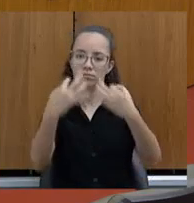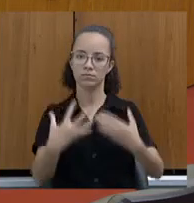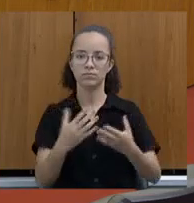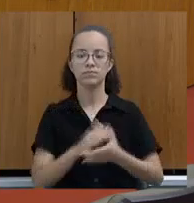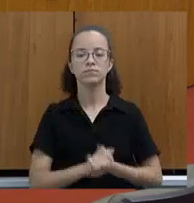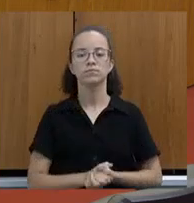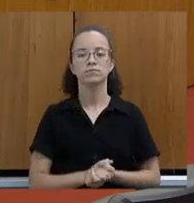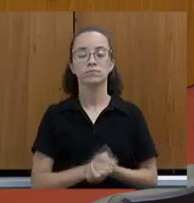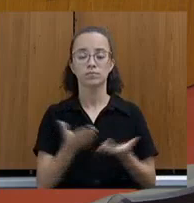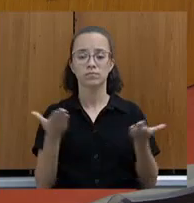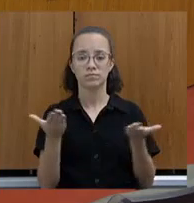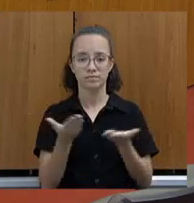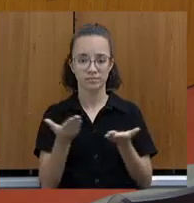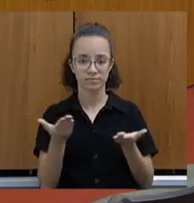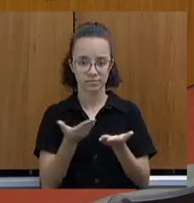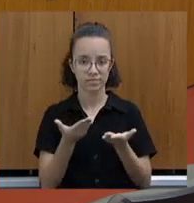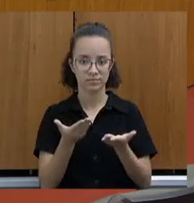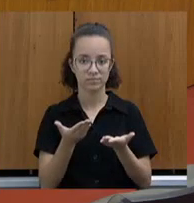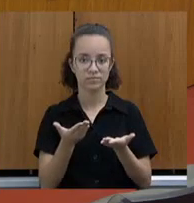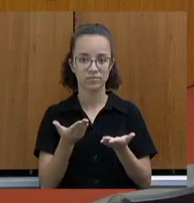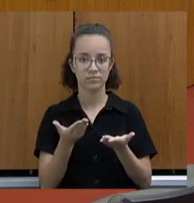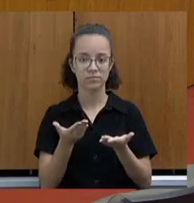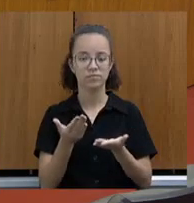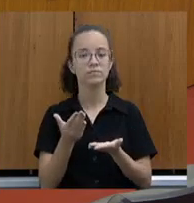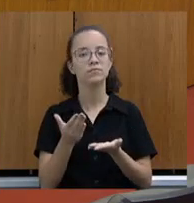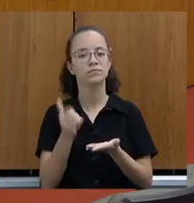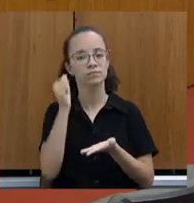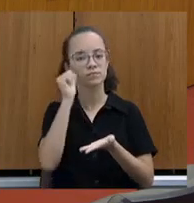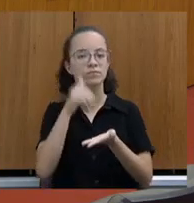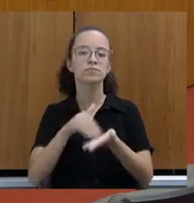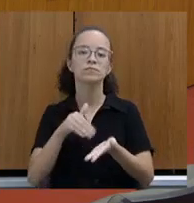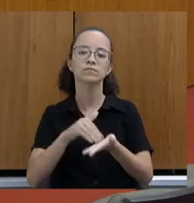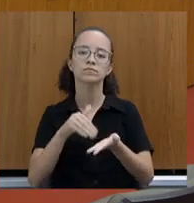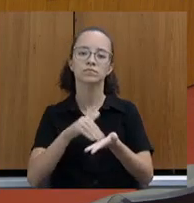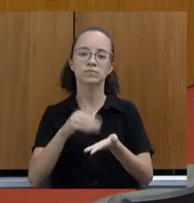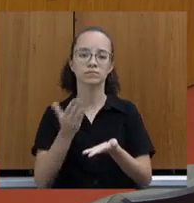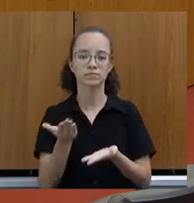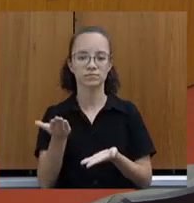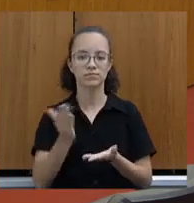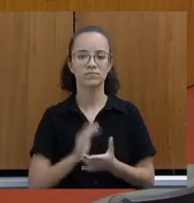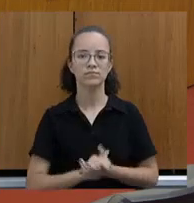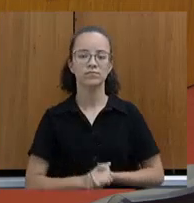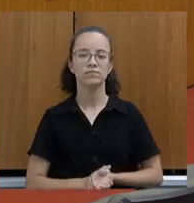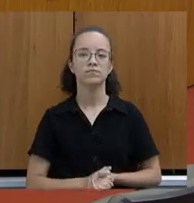Com a palavra, a secretária de Estado, Elisabeth Jucá.